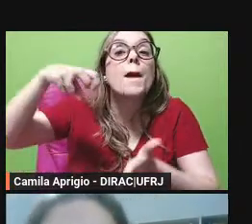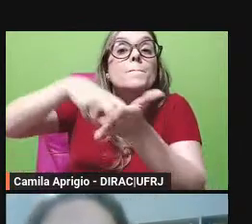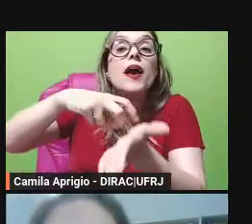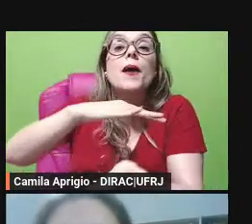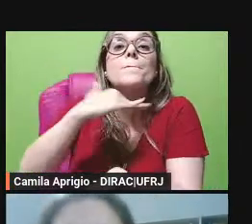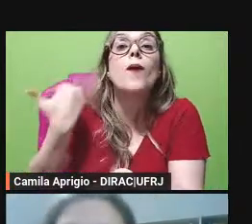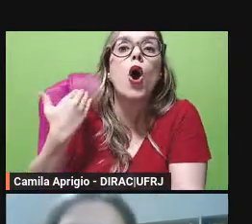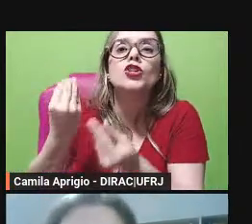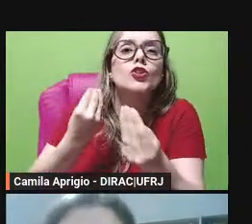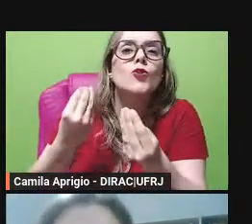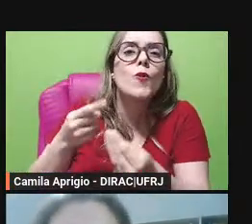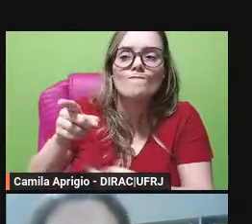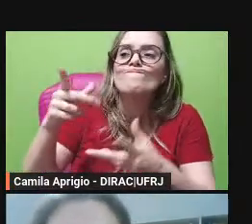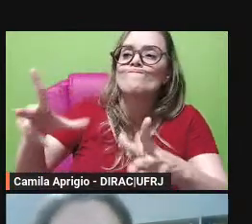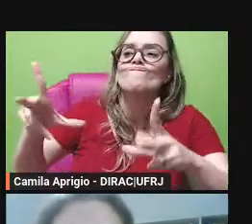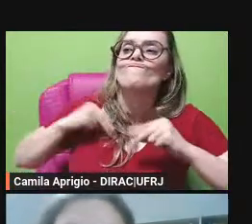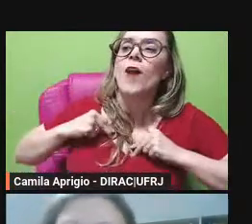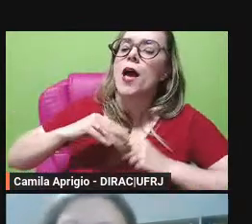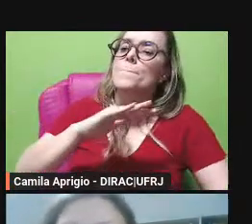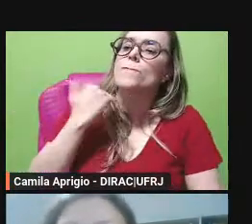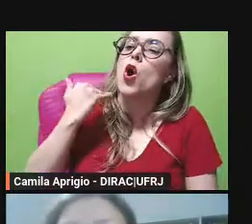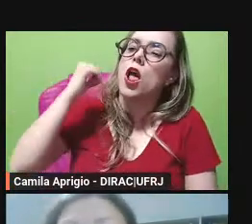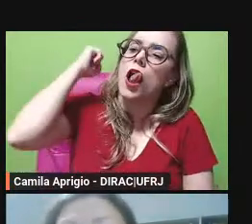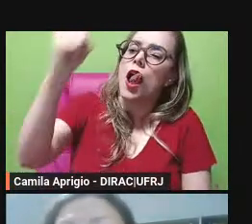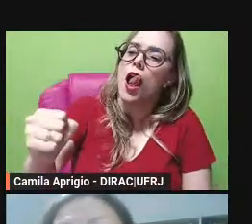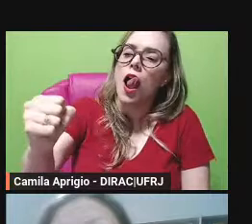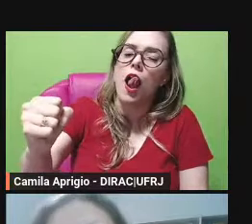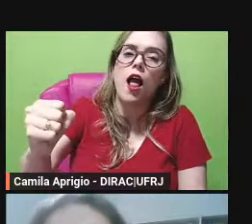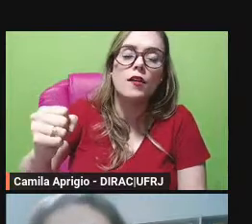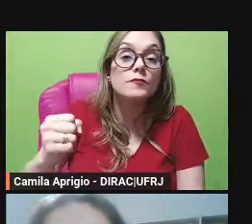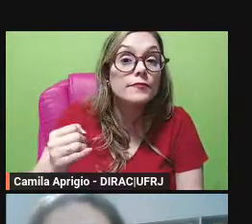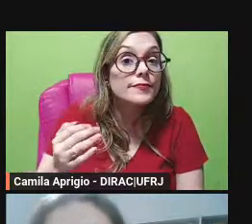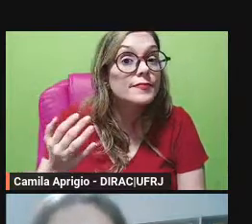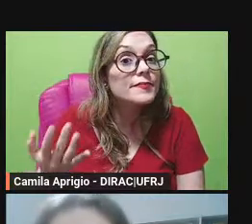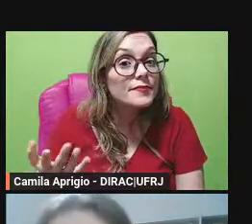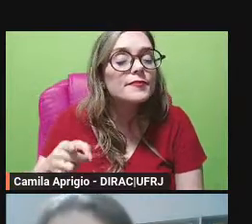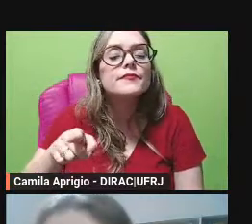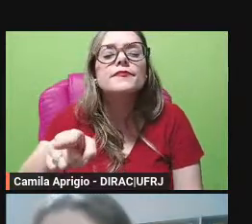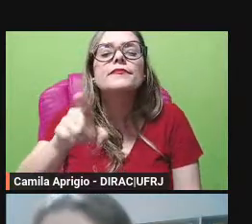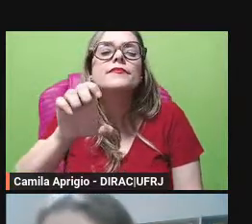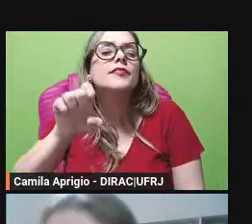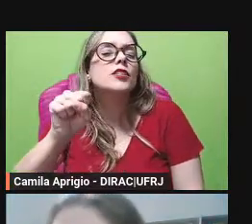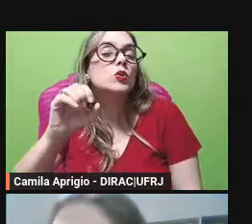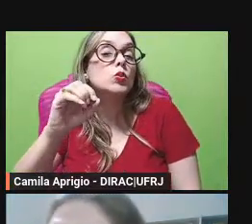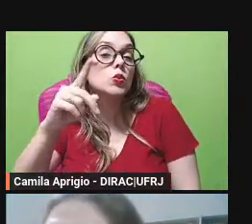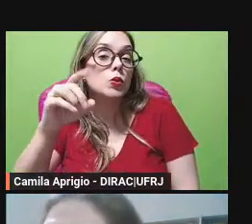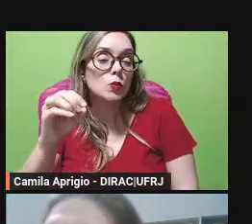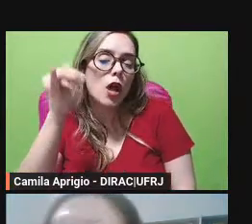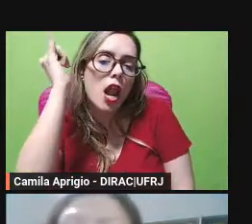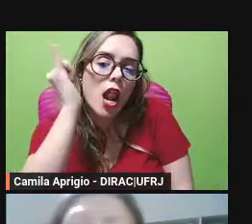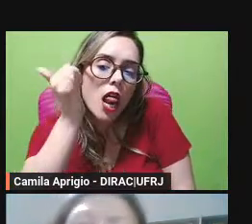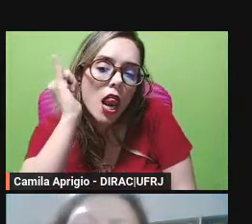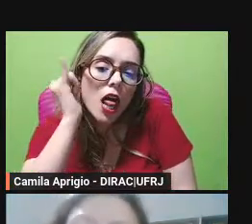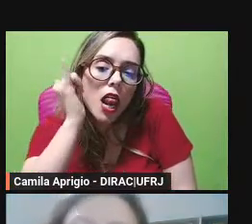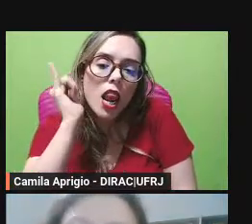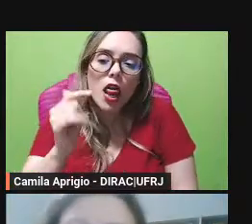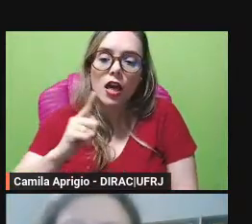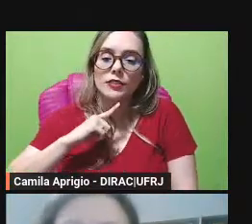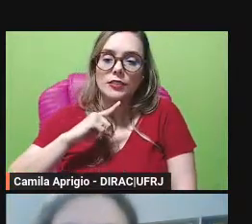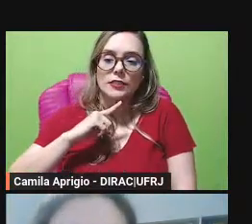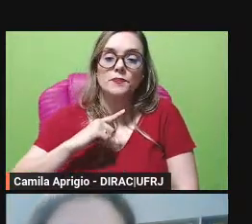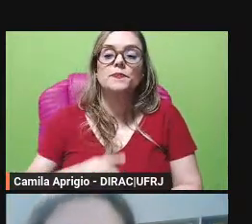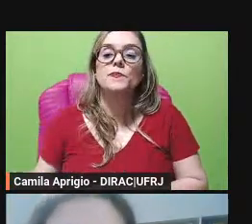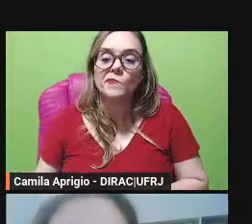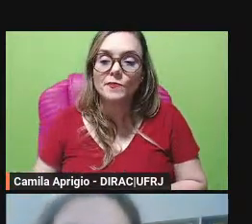a respeito dessa proposta o Exopo narra uma historinha né então veja a história que o